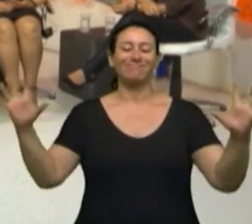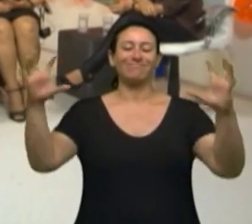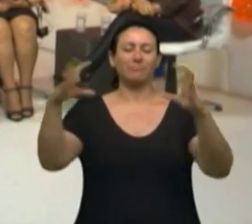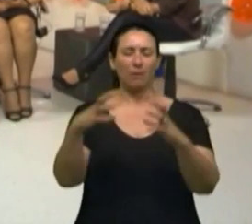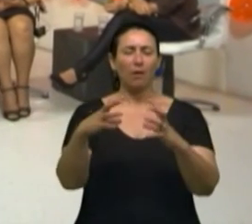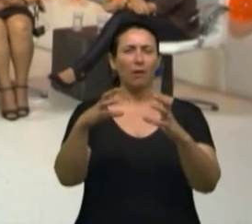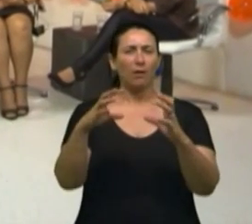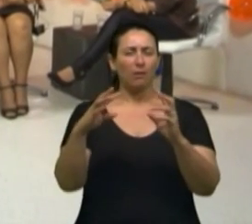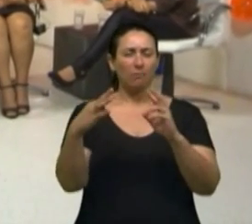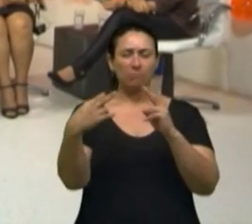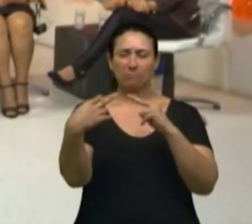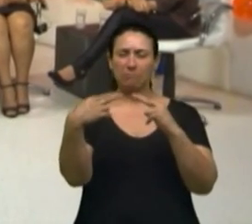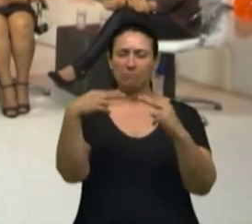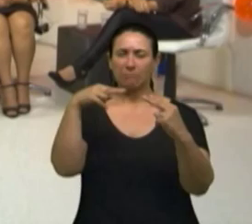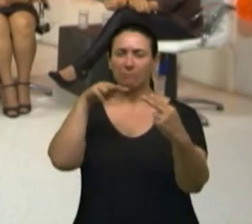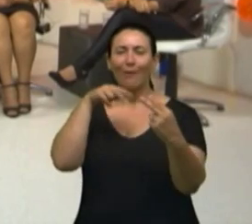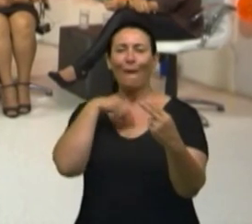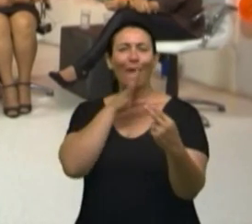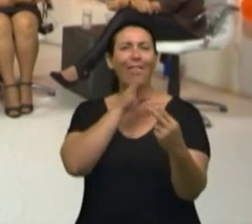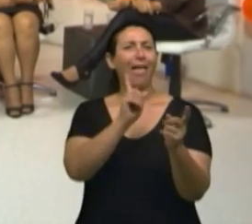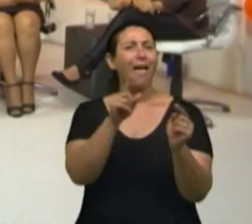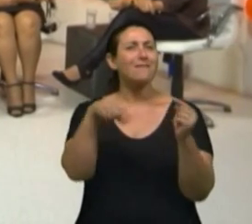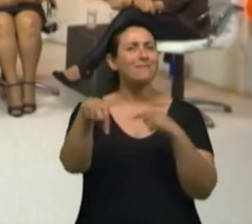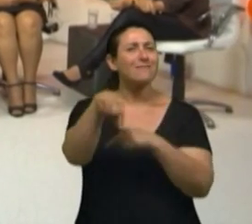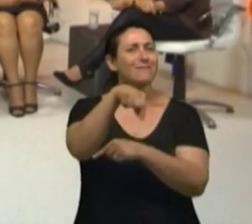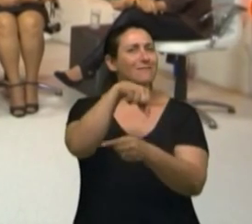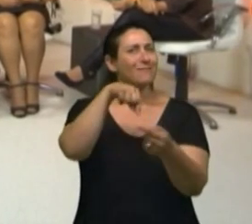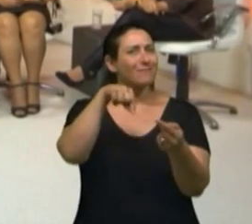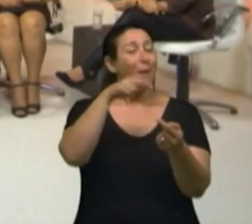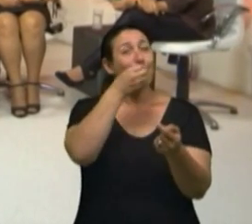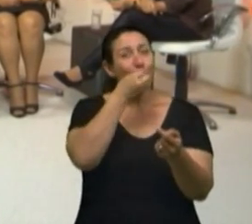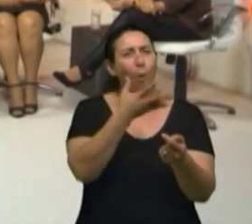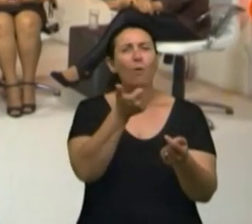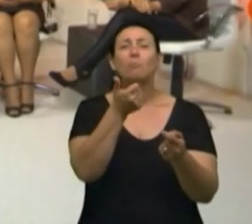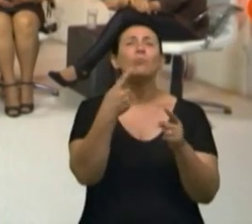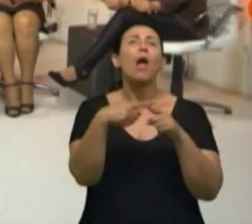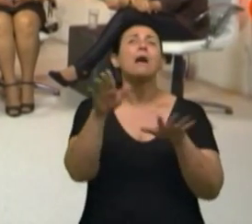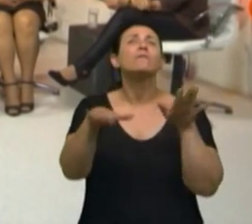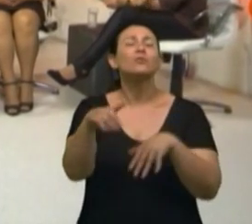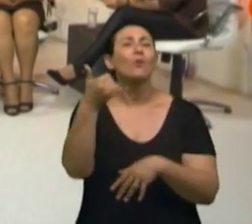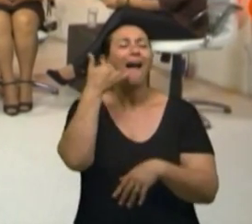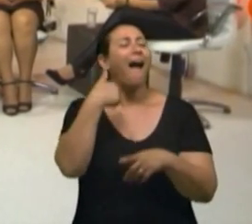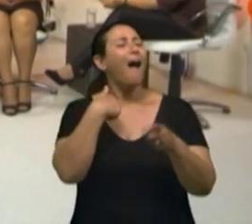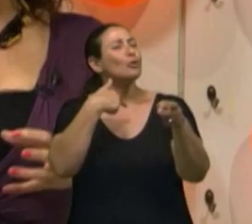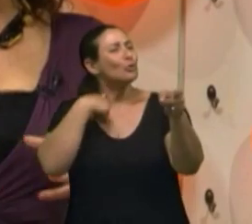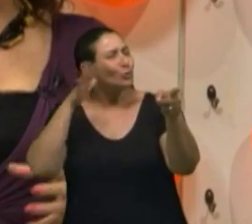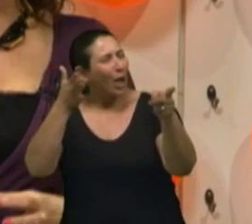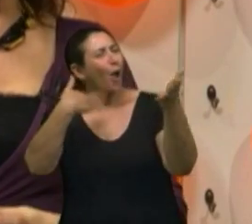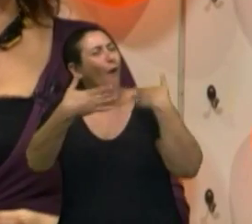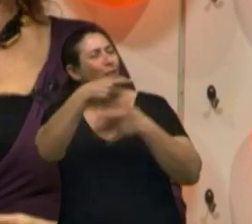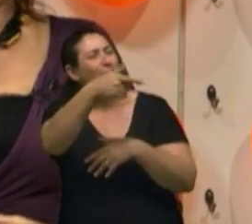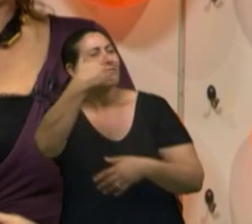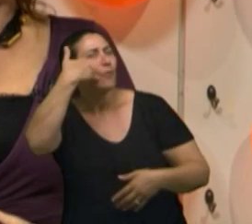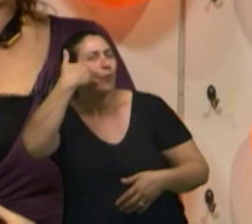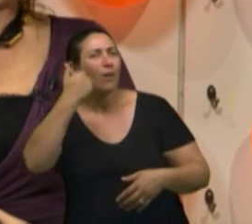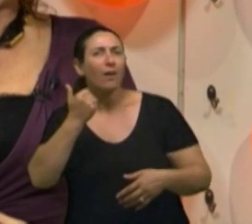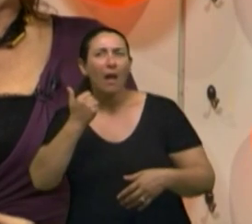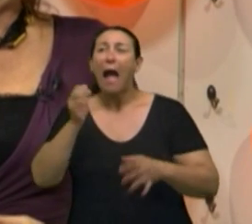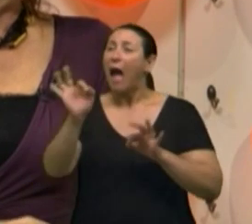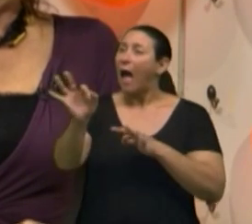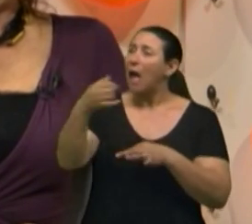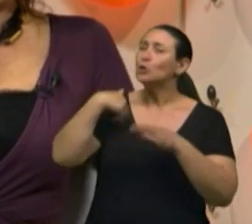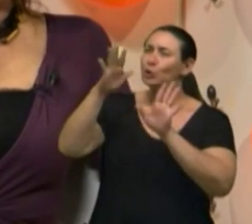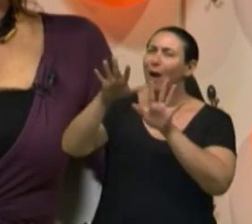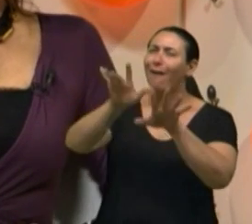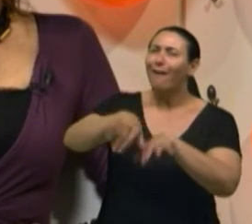aquele momento é o momento de compartilhar. Às vezes se conhecem só por telefone, né? Então, é uma interação maravilhosa.